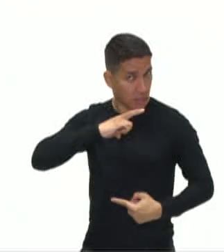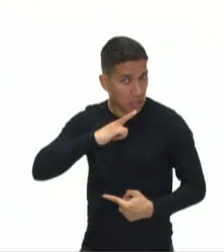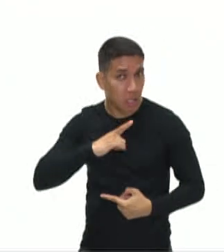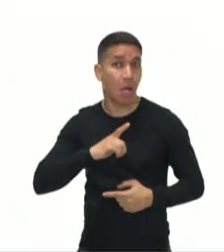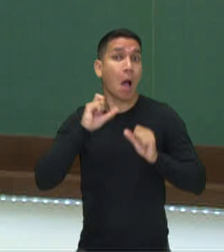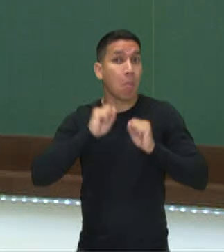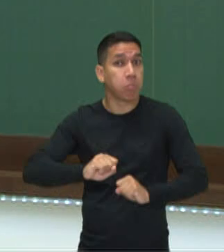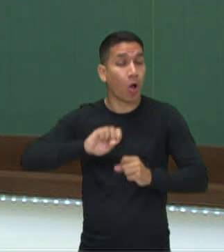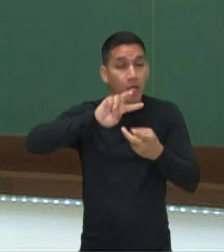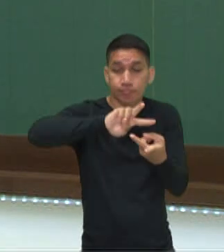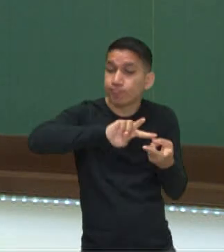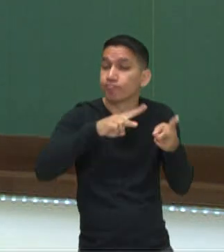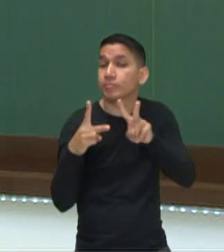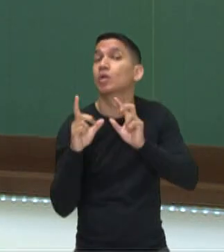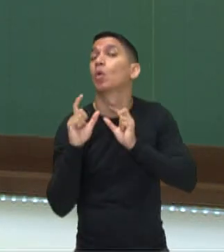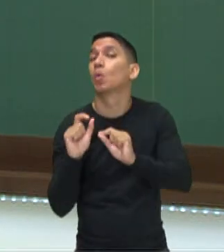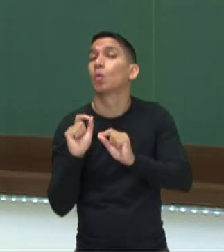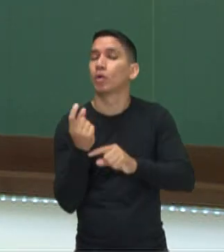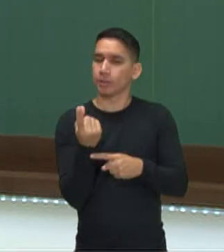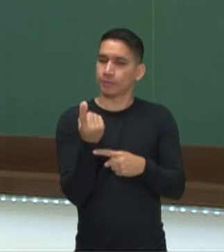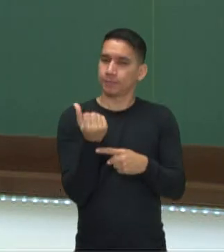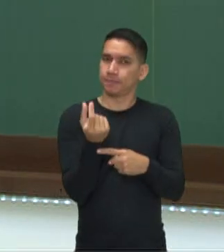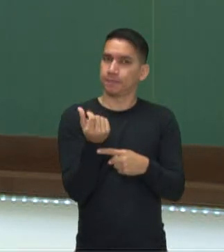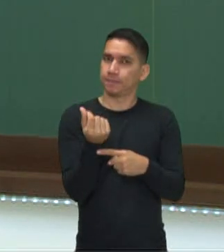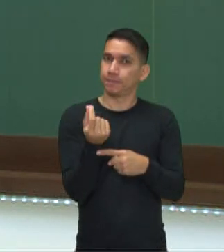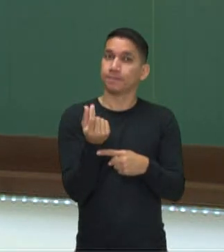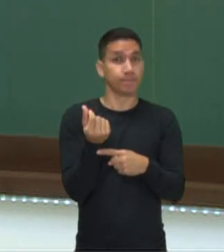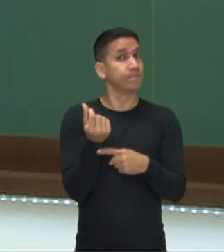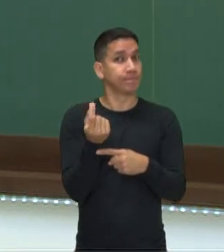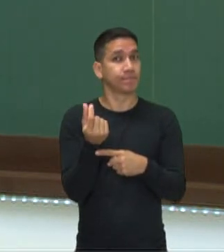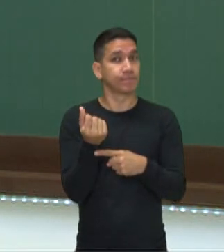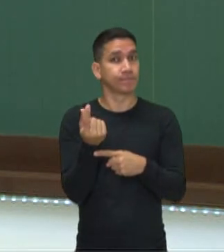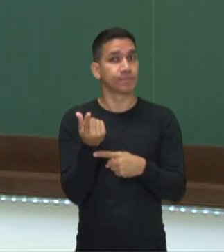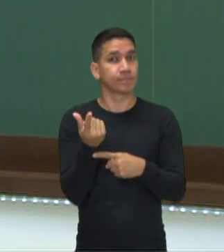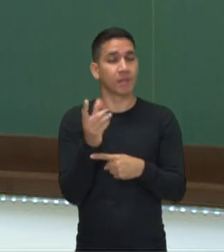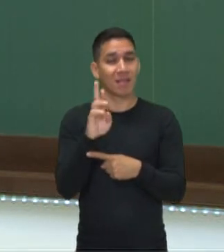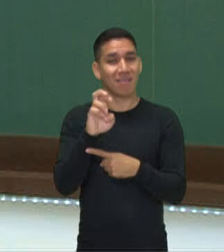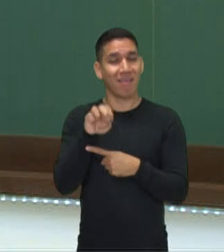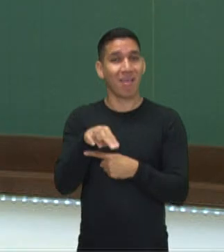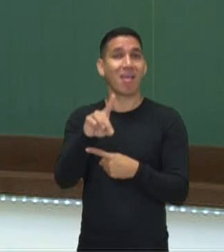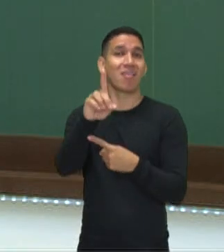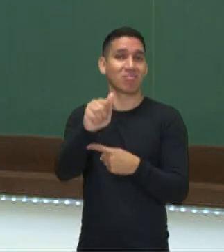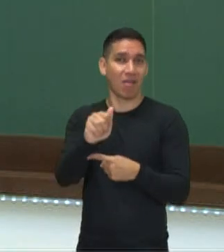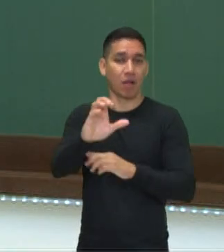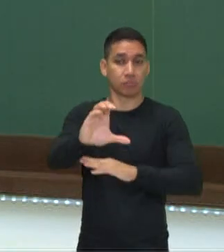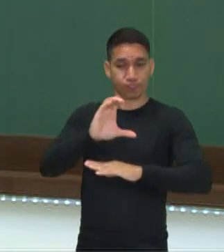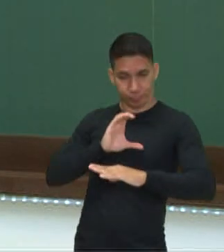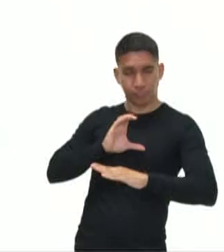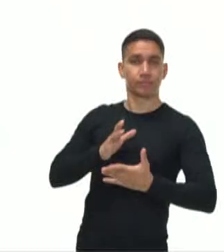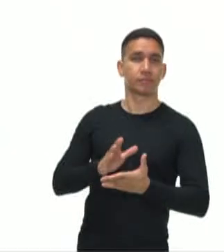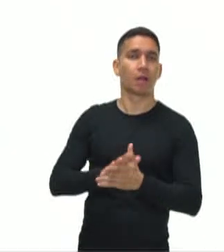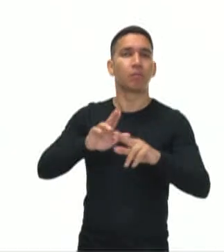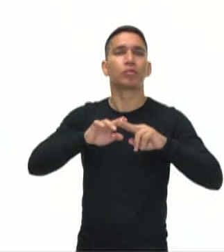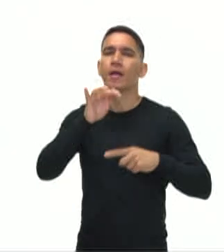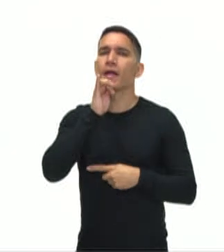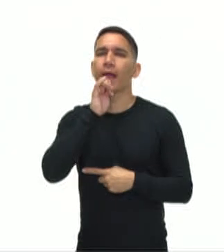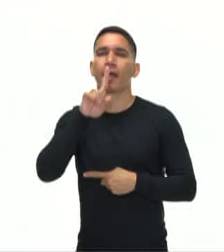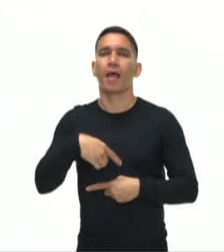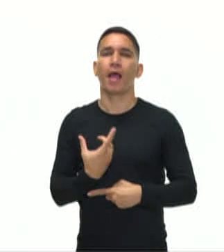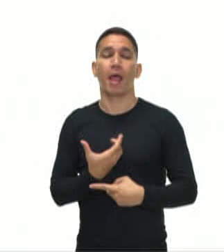podem ser transformados em dinheiro ou renda. Então exemplos de ativos são